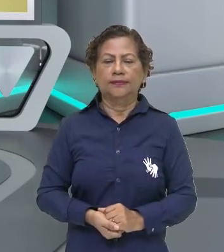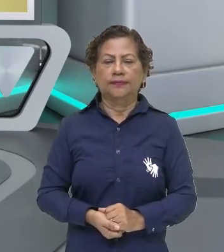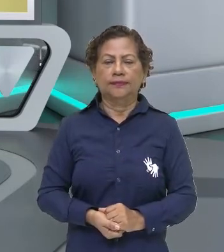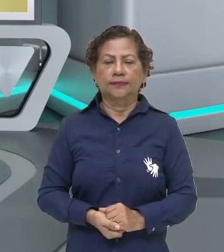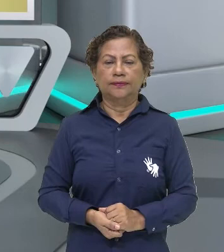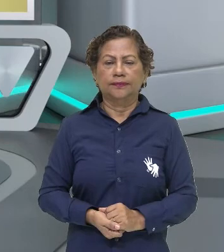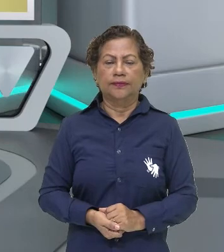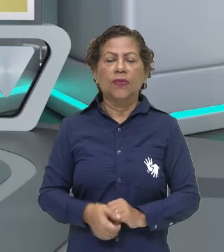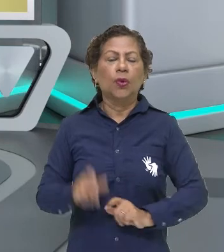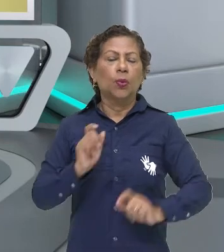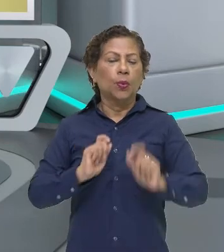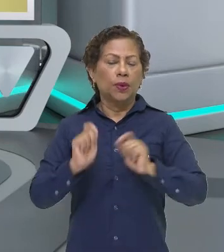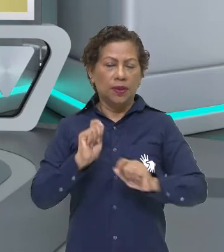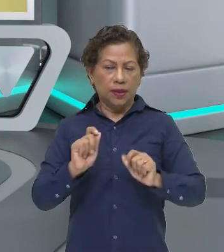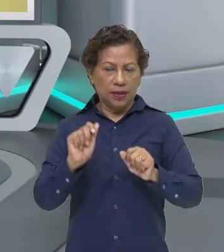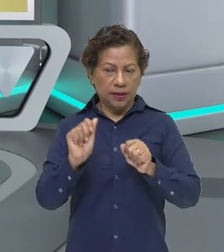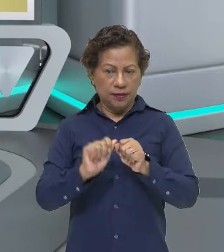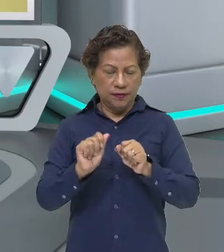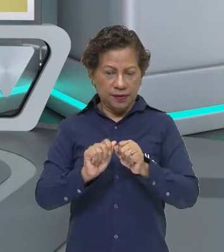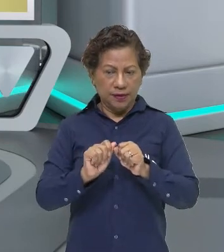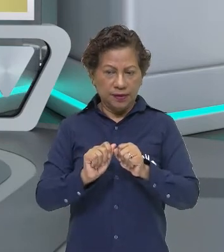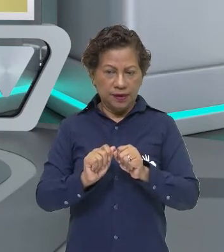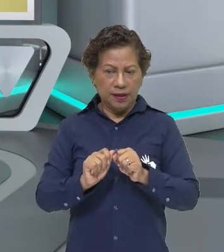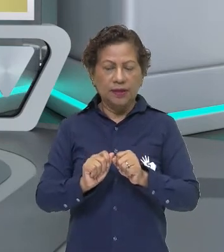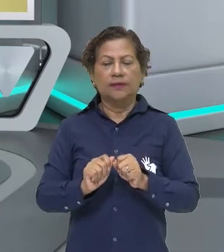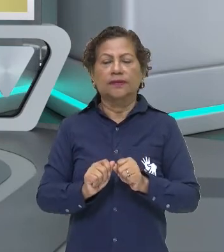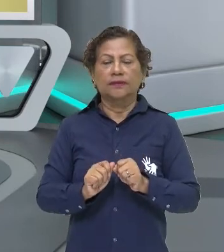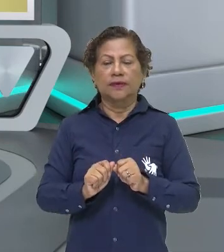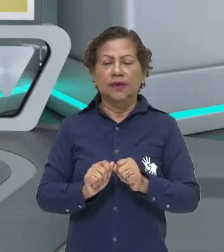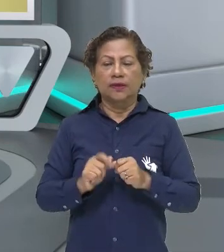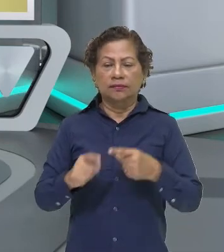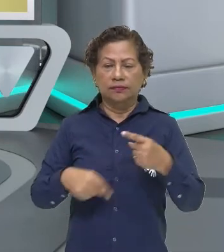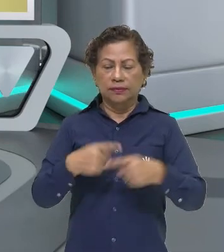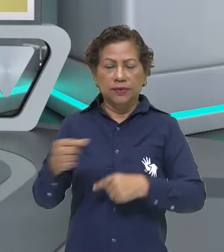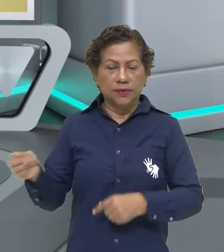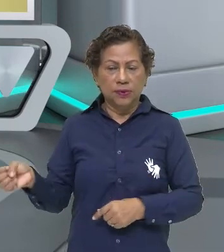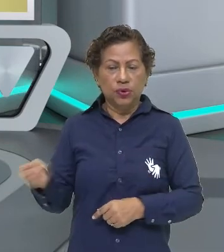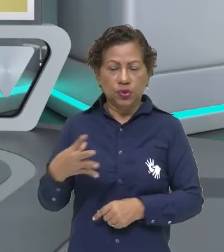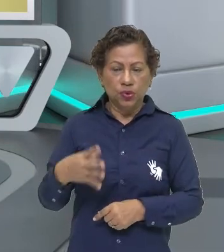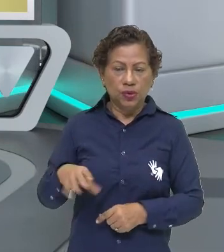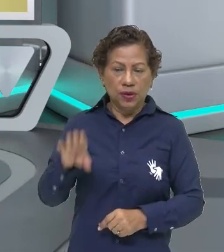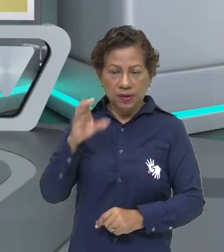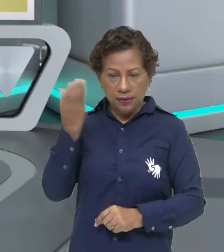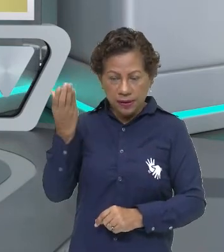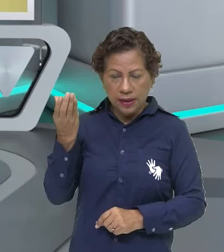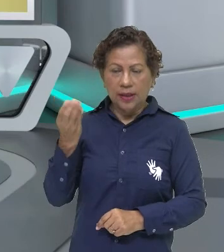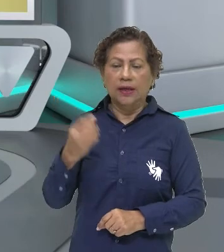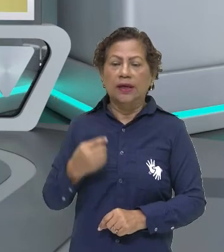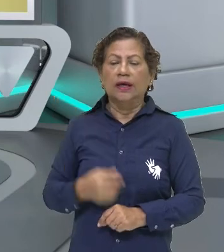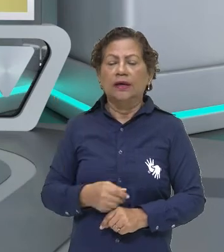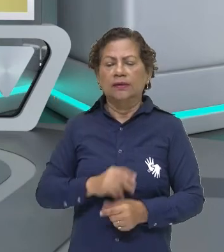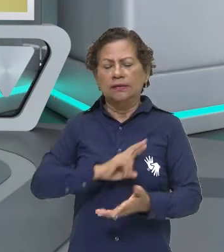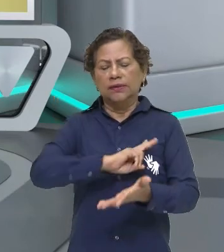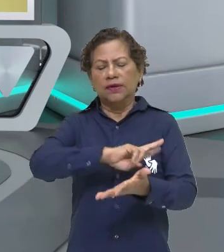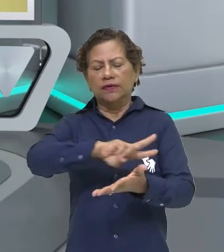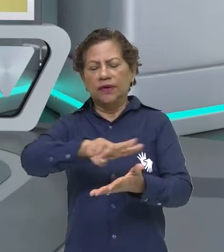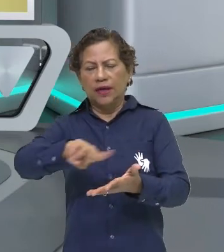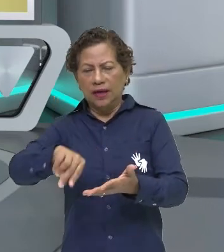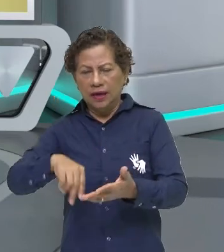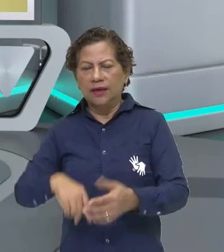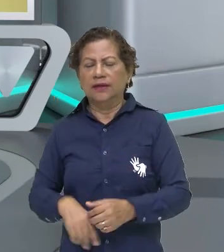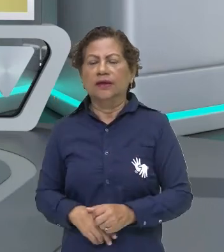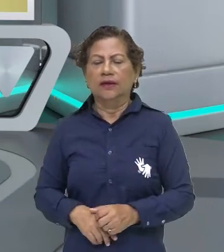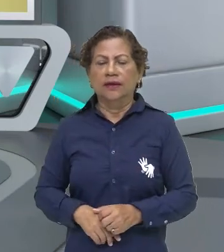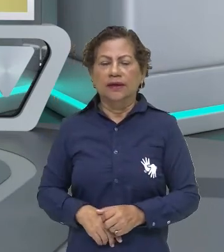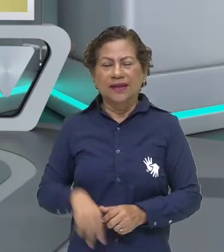Eles pegam como o Renascimento surge a questão da ciência, da matemática, da geometria que nós vimos ontem na